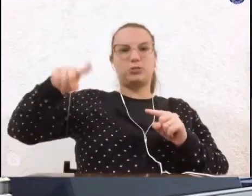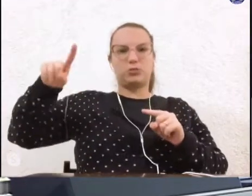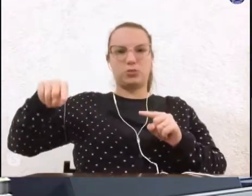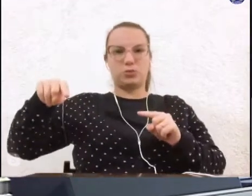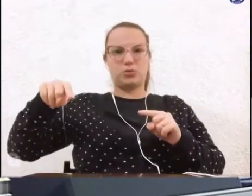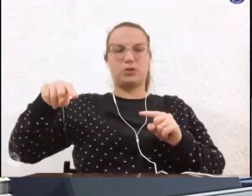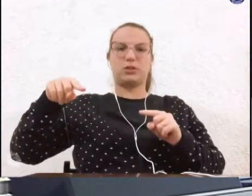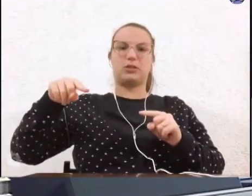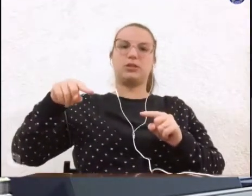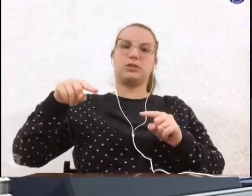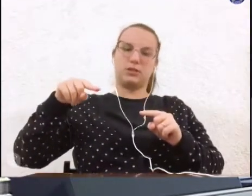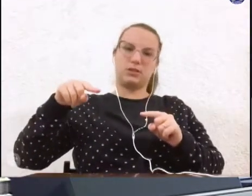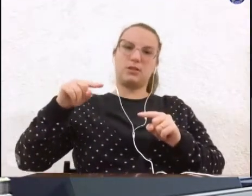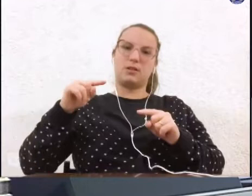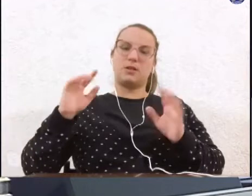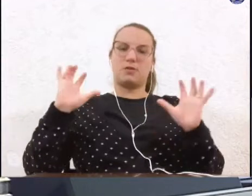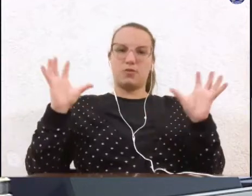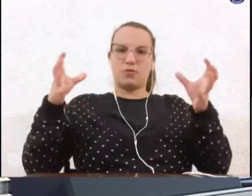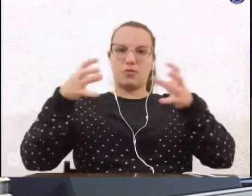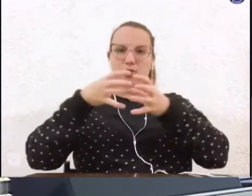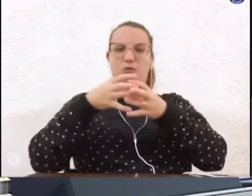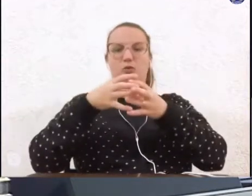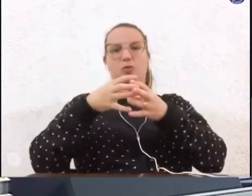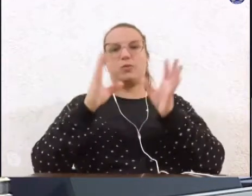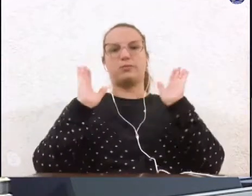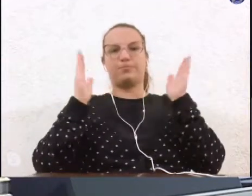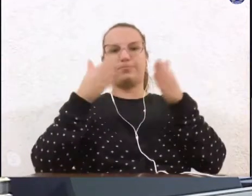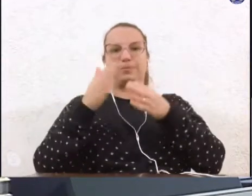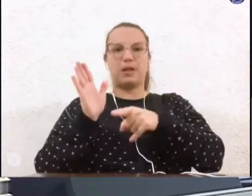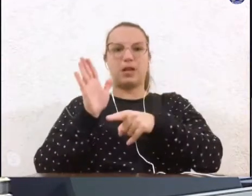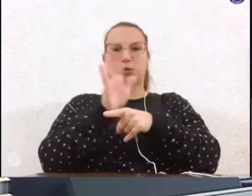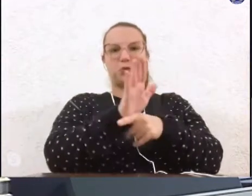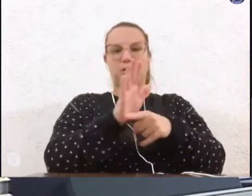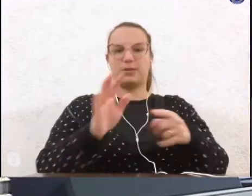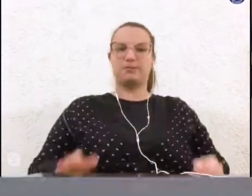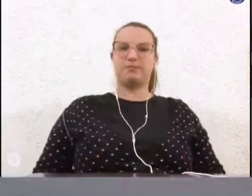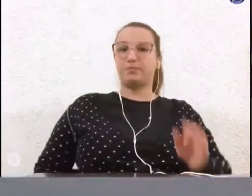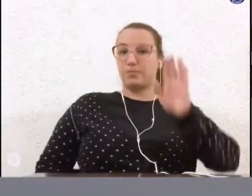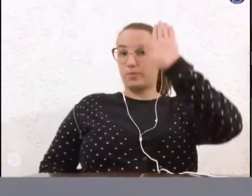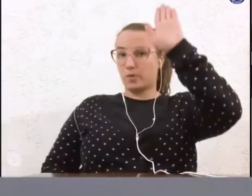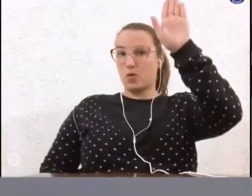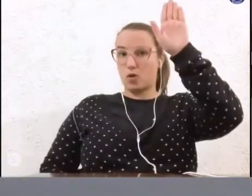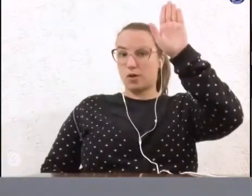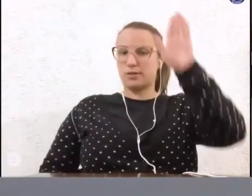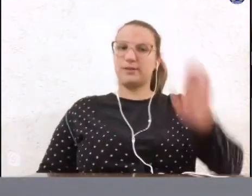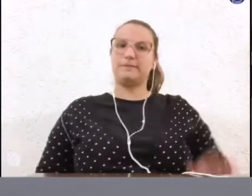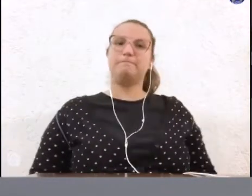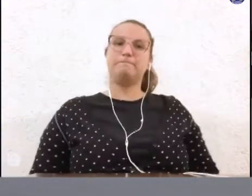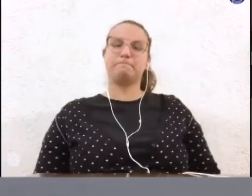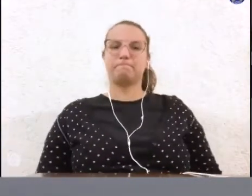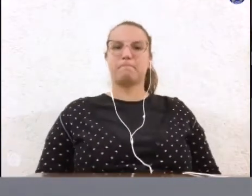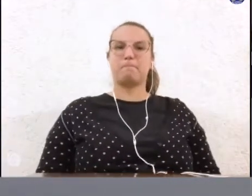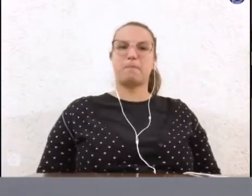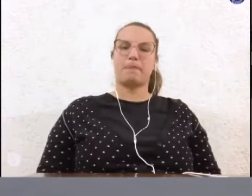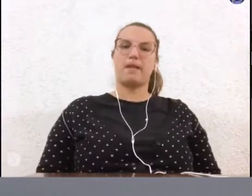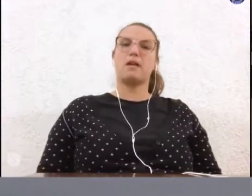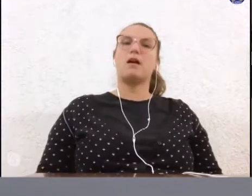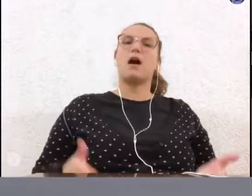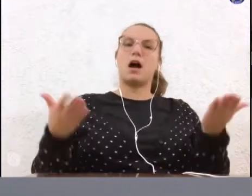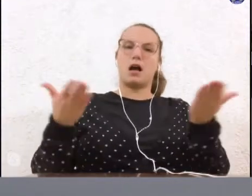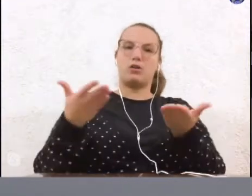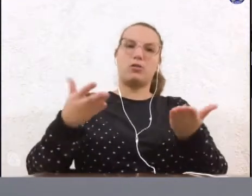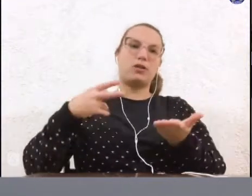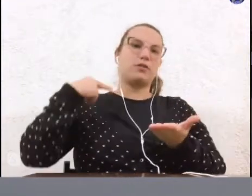efetiva voltada a esse grupo de pessoas. Questão de ordem, presidente. Questão de ordem, presidente. Tem a palavra pela ordem,